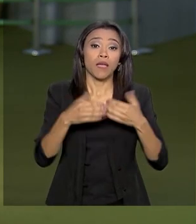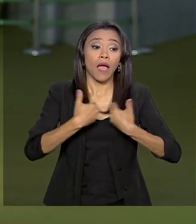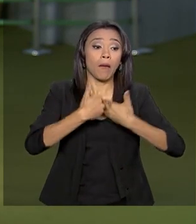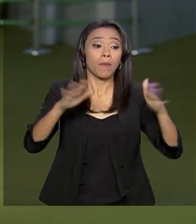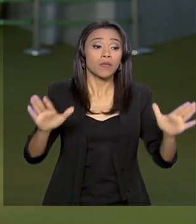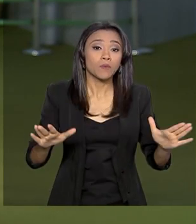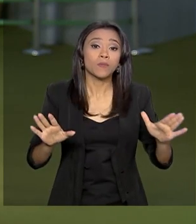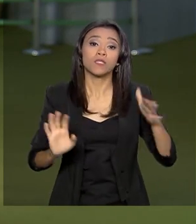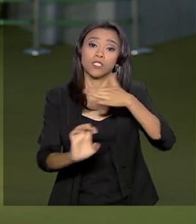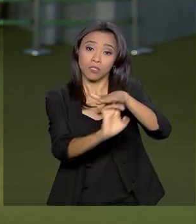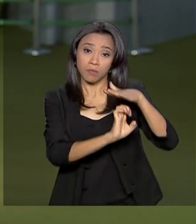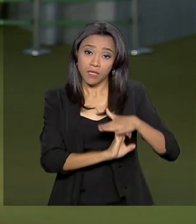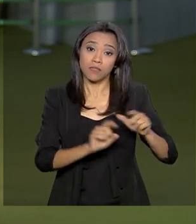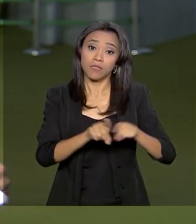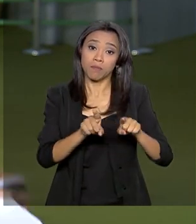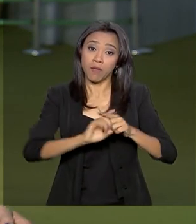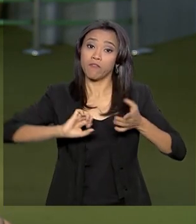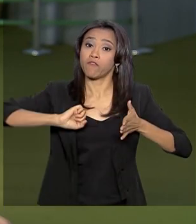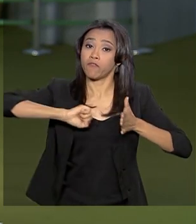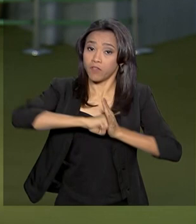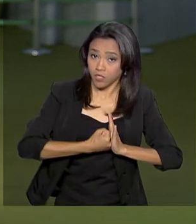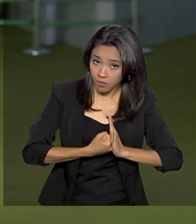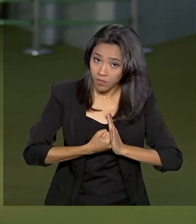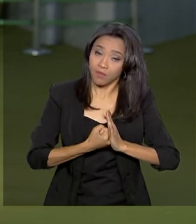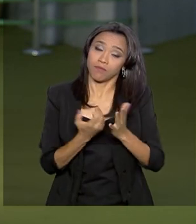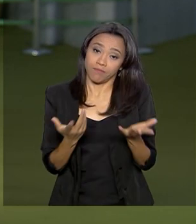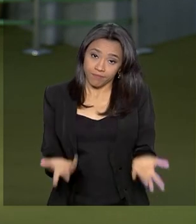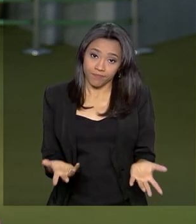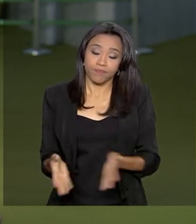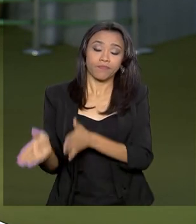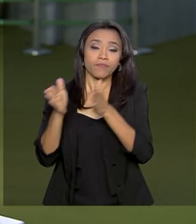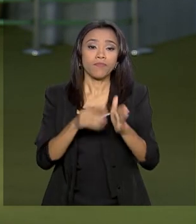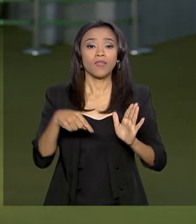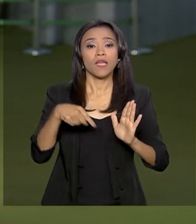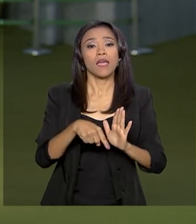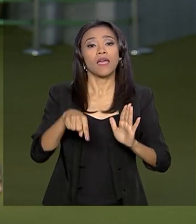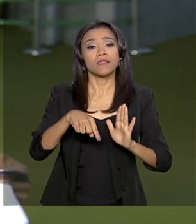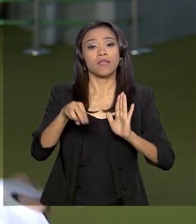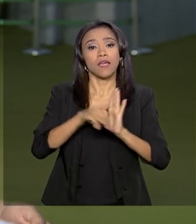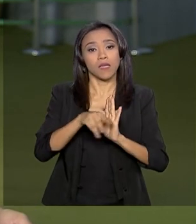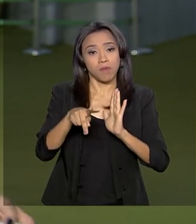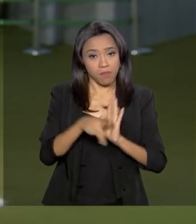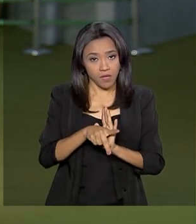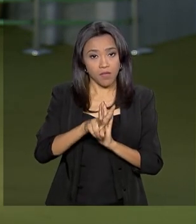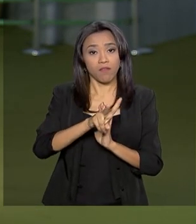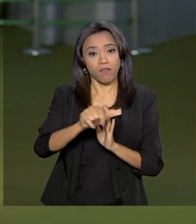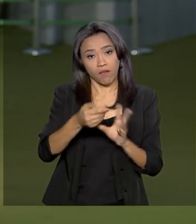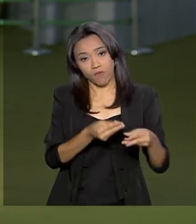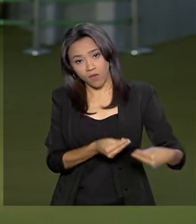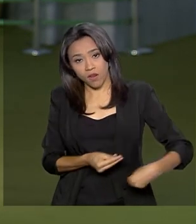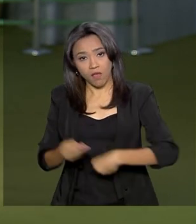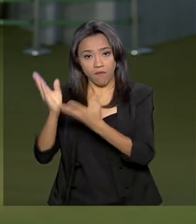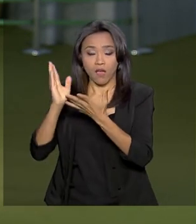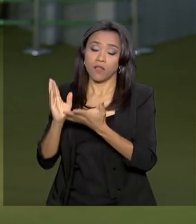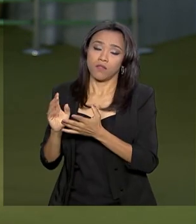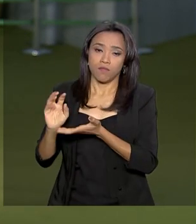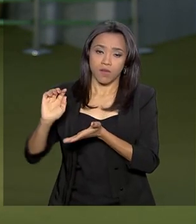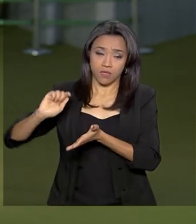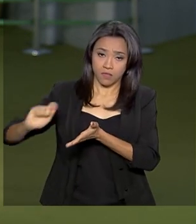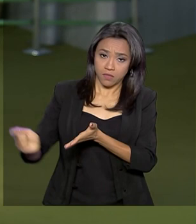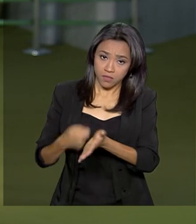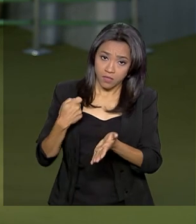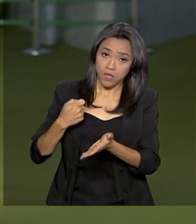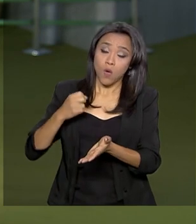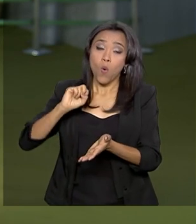pontos da legislação trabalhista. Com a aprovação, essa MP ficou pronta então pra ser sancionada ou até mesmo vetada pelo presidente